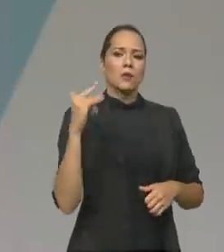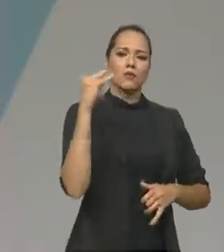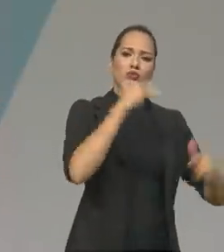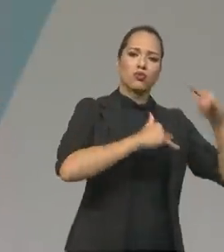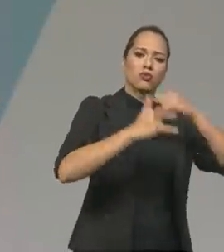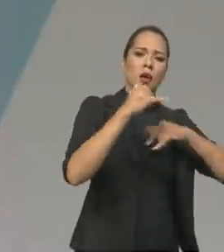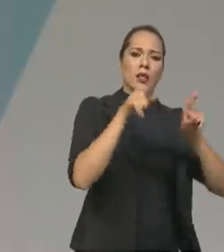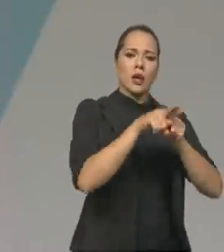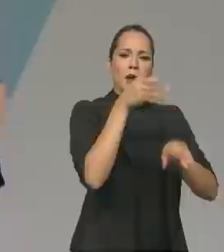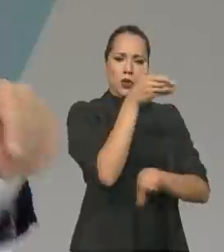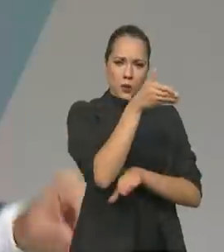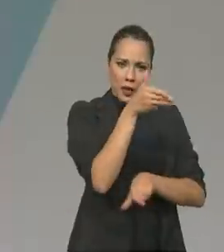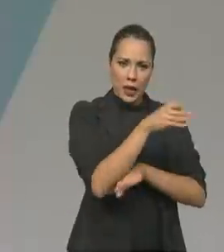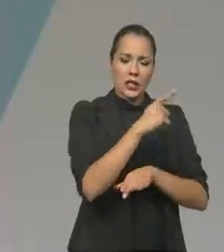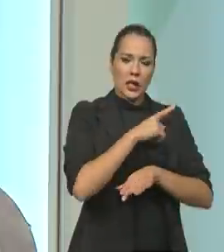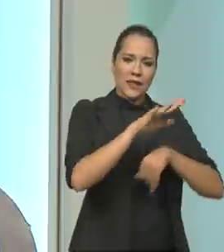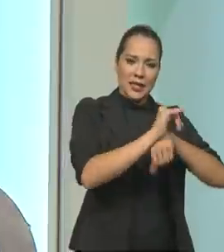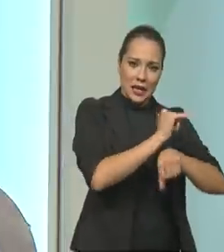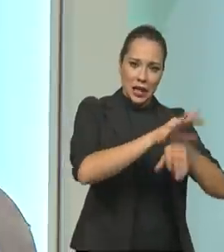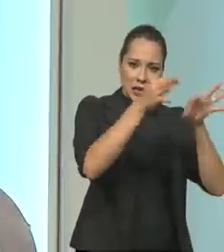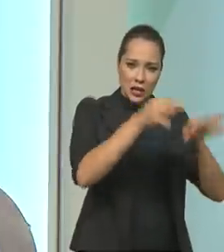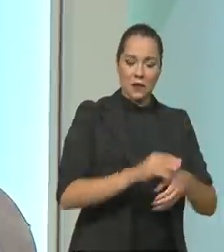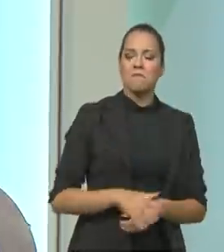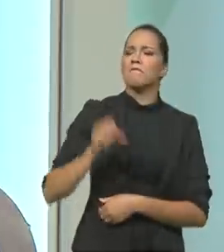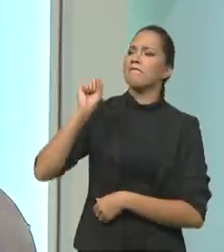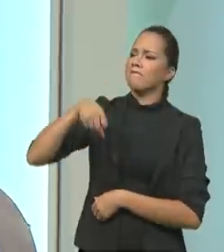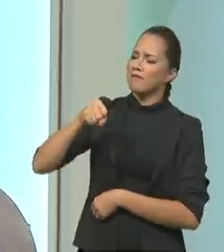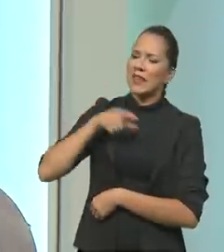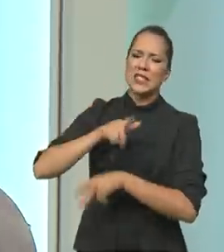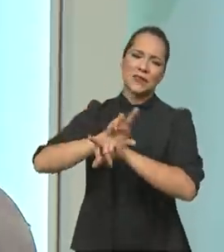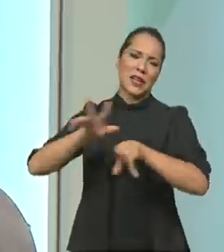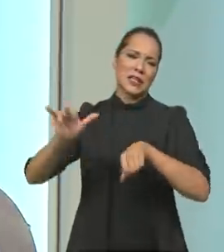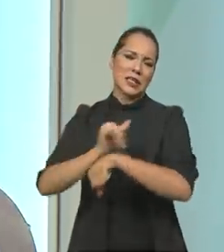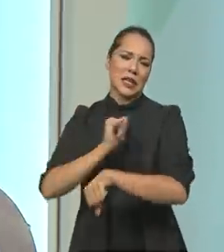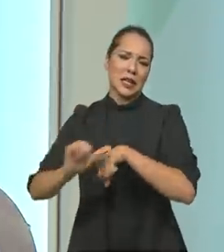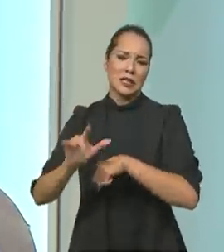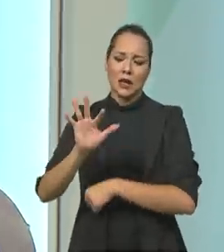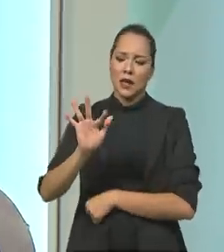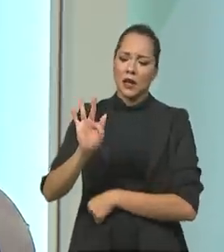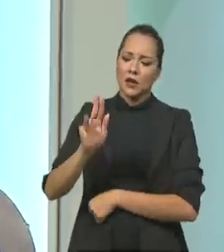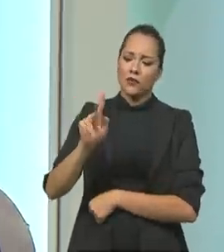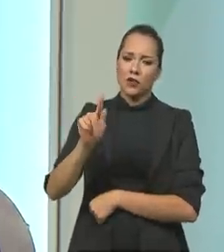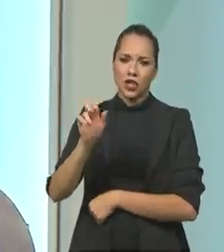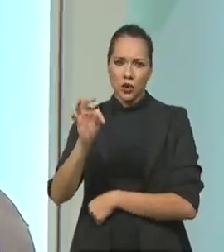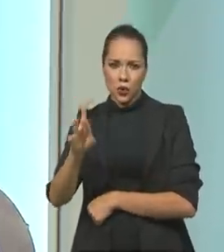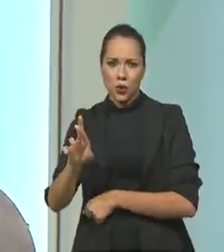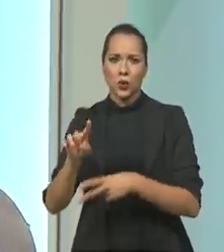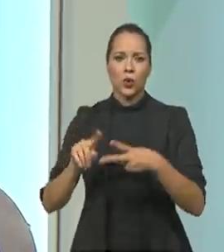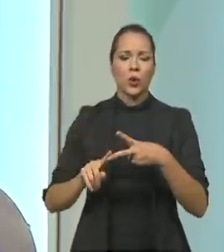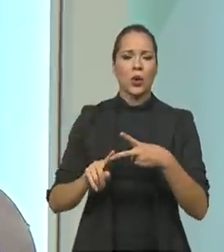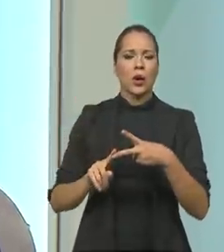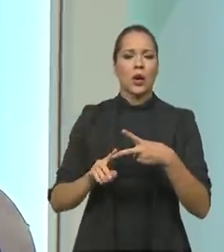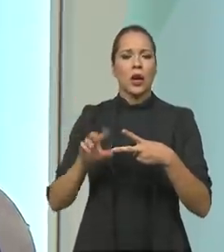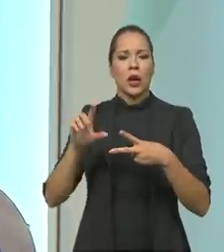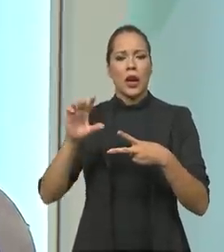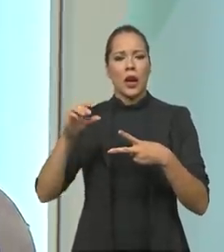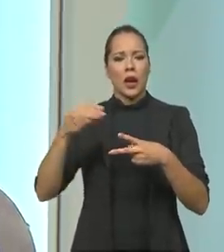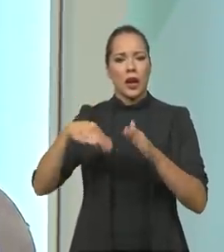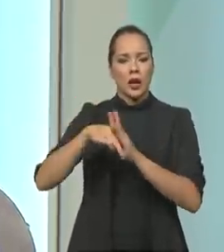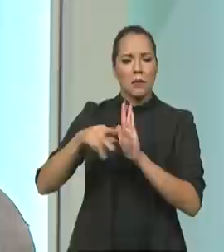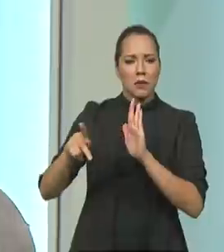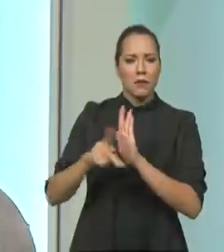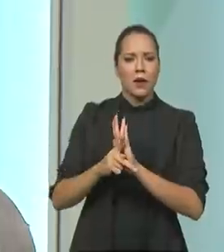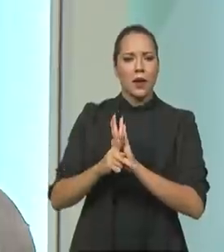para o setor de hospedagem, né, ministro? também, é. Nós fizemos várias medidas, o Fungetu foi um deles, a MP do Fungetu, a MP do